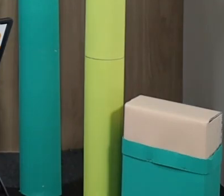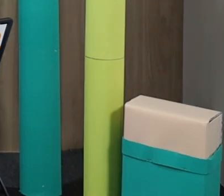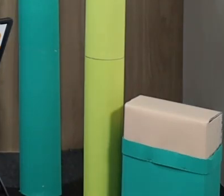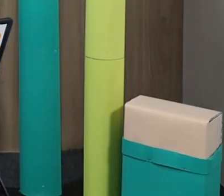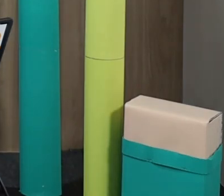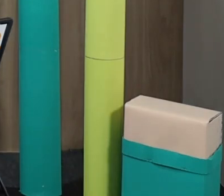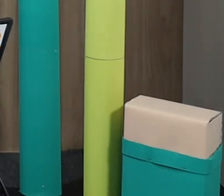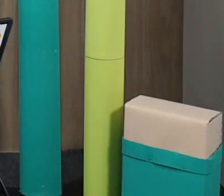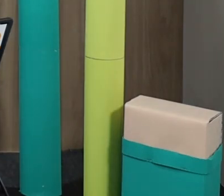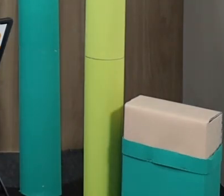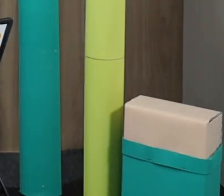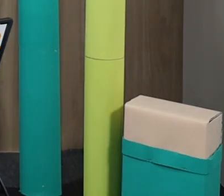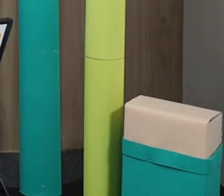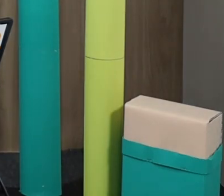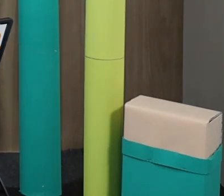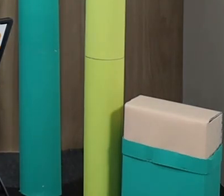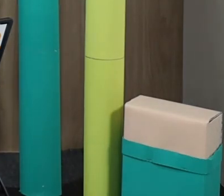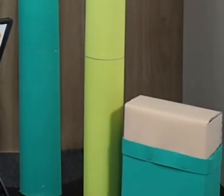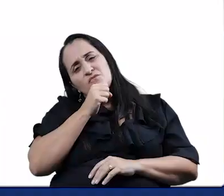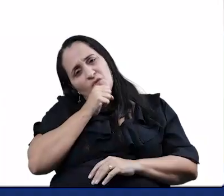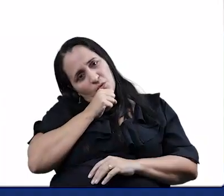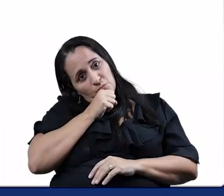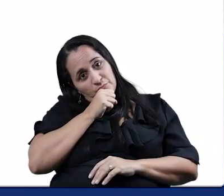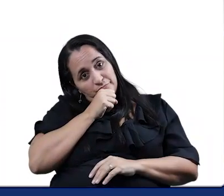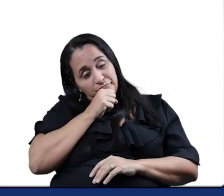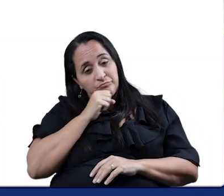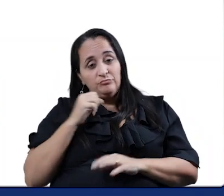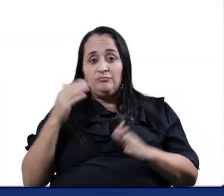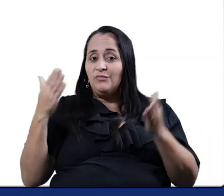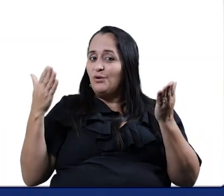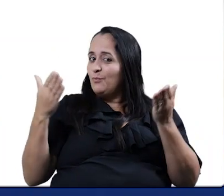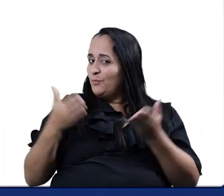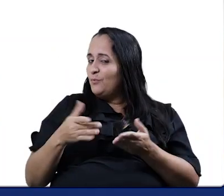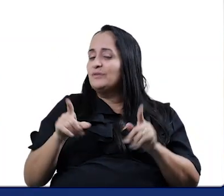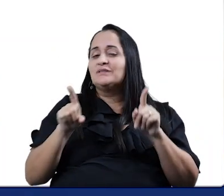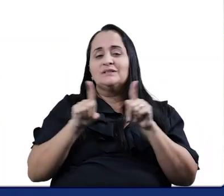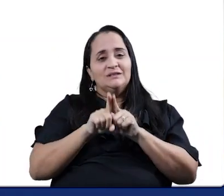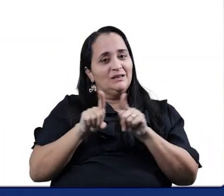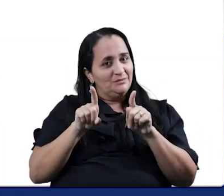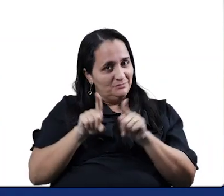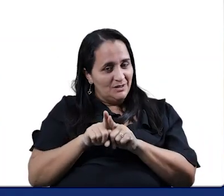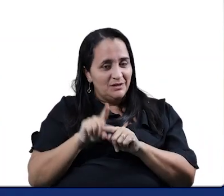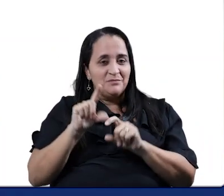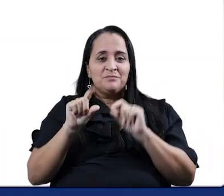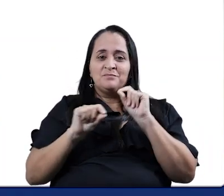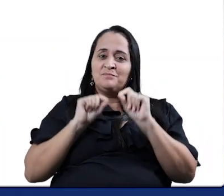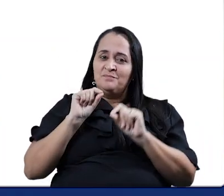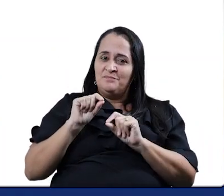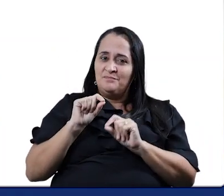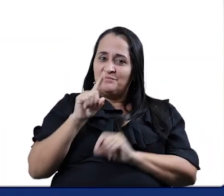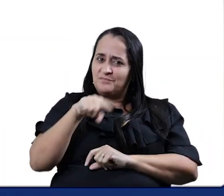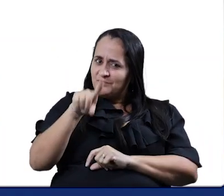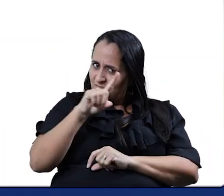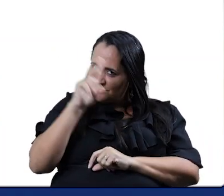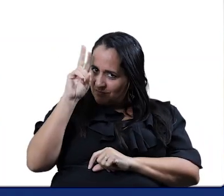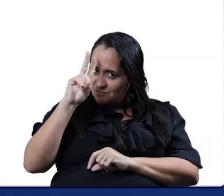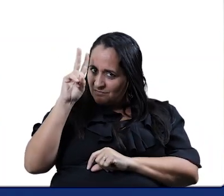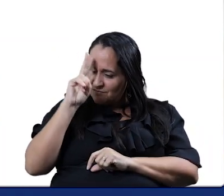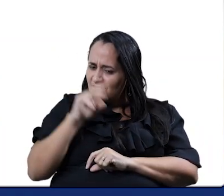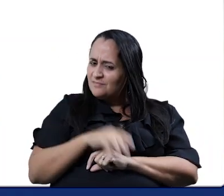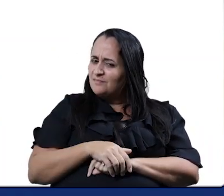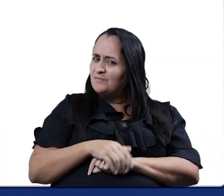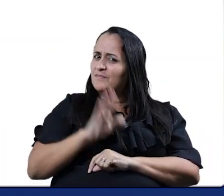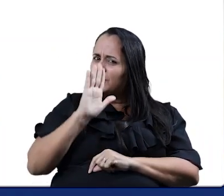sua mãe, da sua família, da sua avó. E hoje também é cantada por vocês. Vocês lembram? Conhecem?